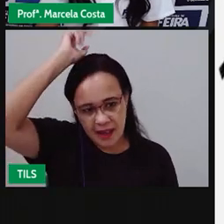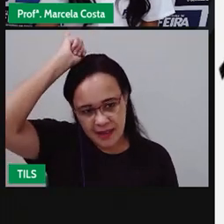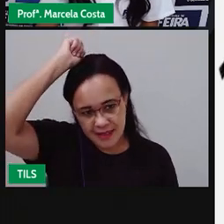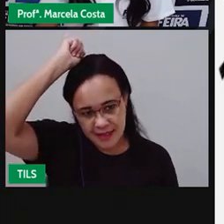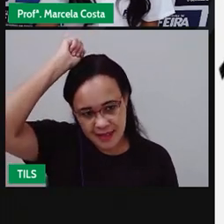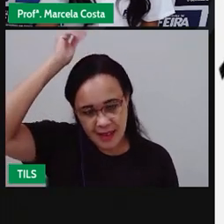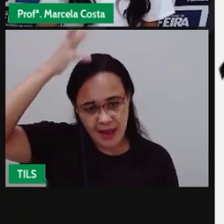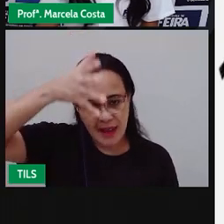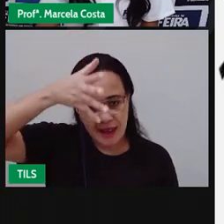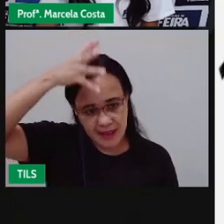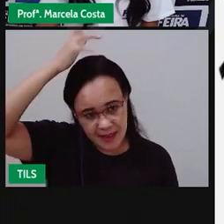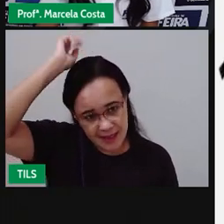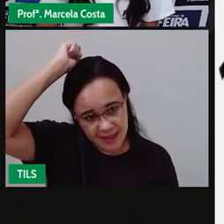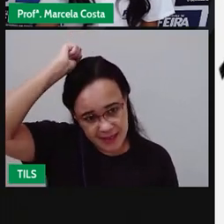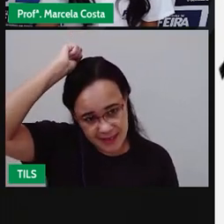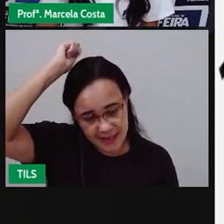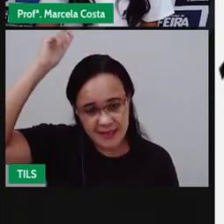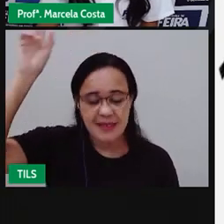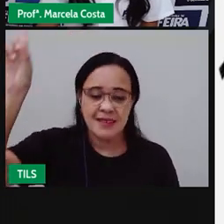Galinha.